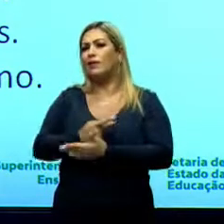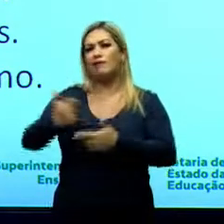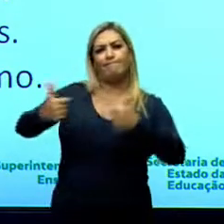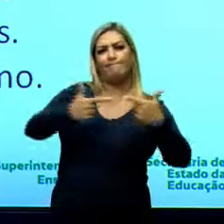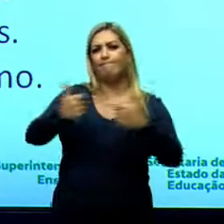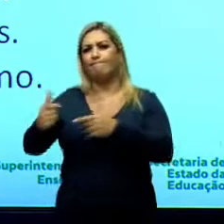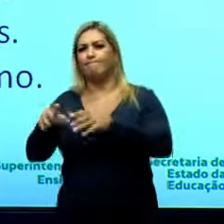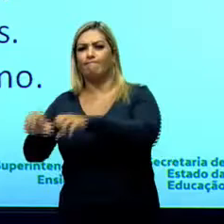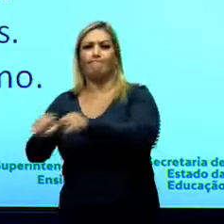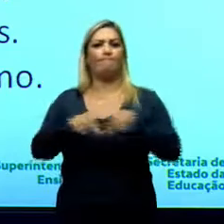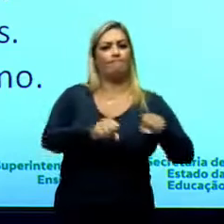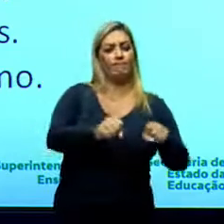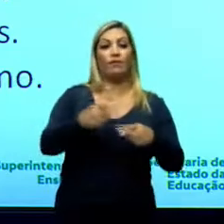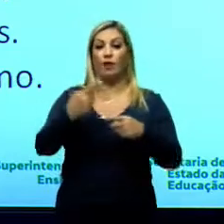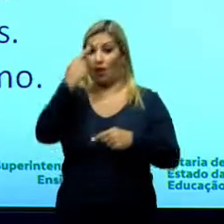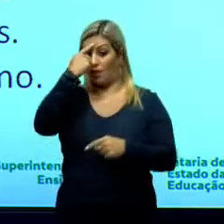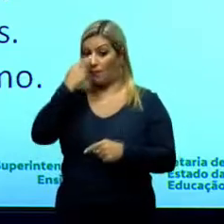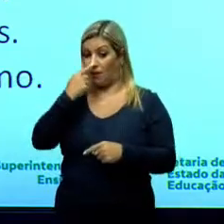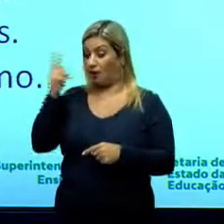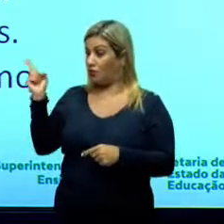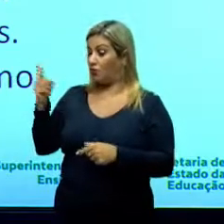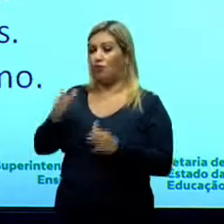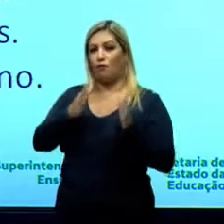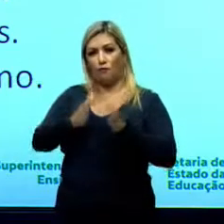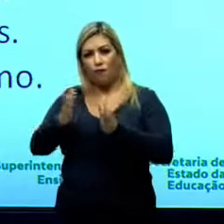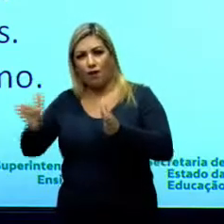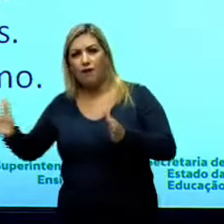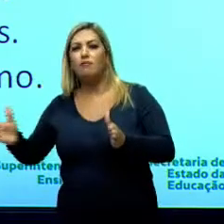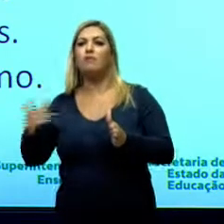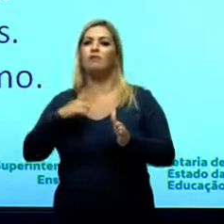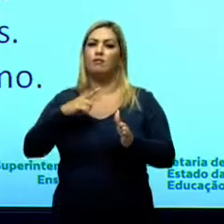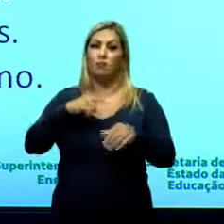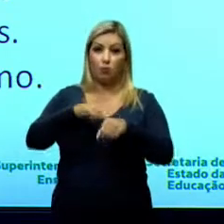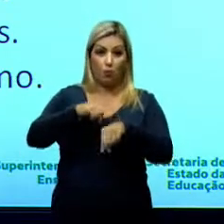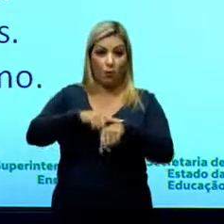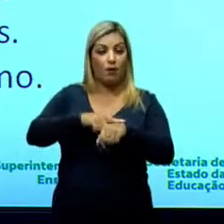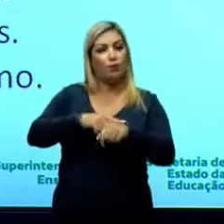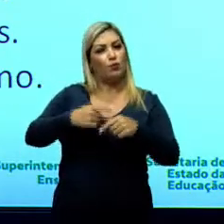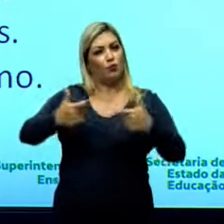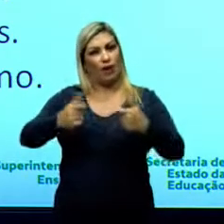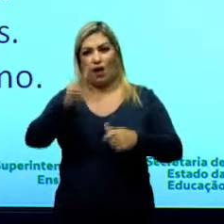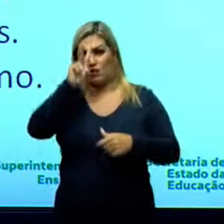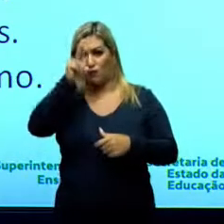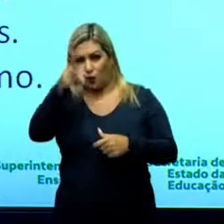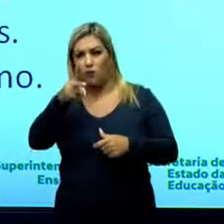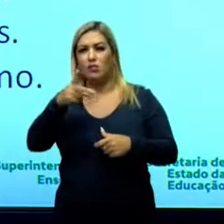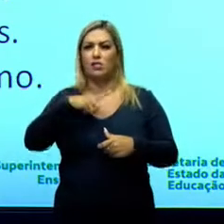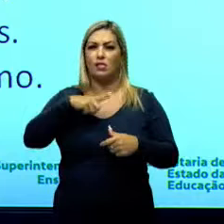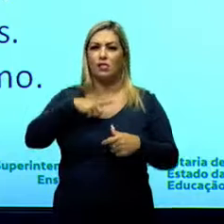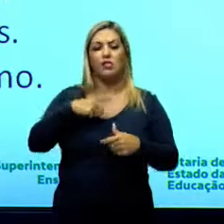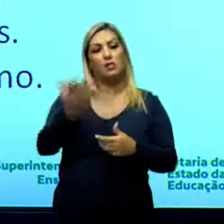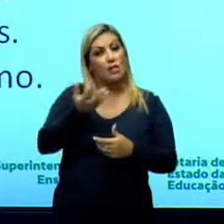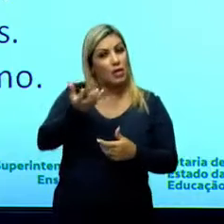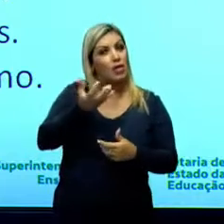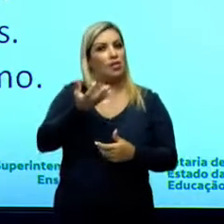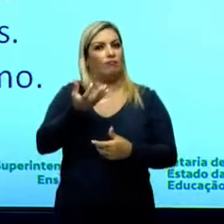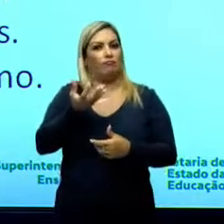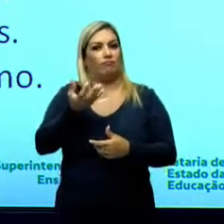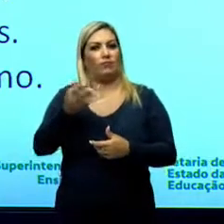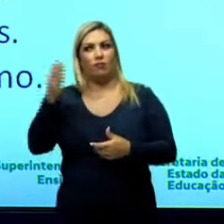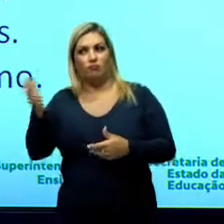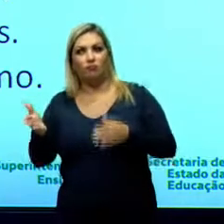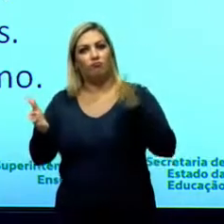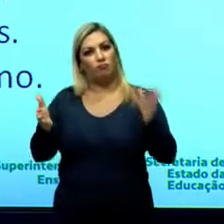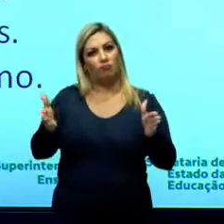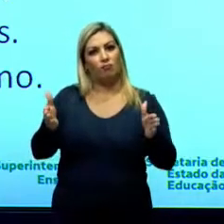conflitos? As imagens, elas representam fases de um conflito geopolítico no qual as forças envolvidas buscam. Então, os dois